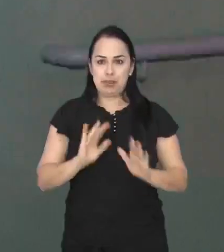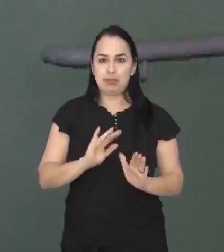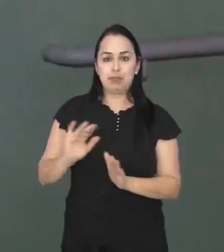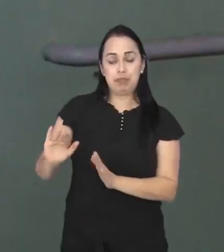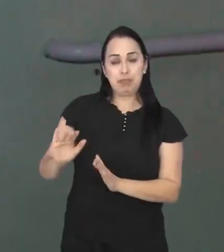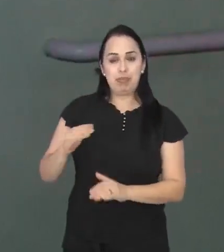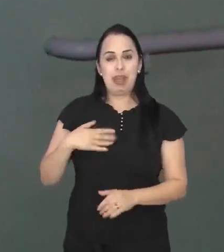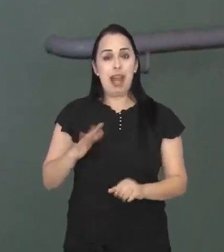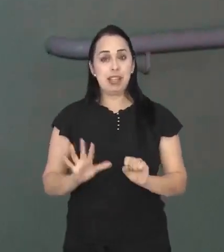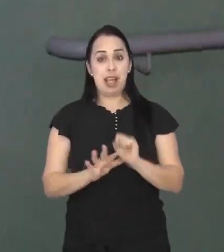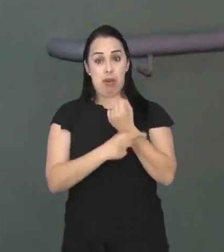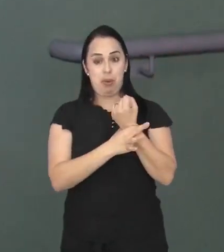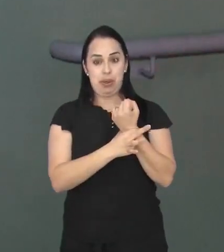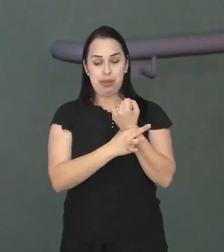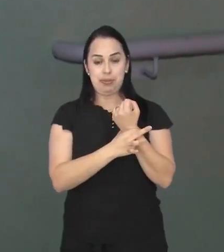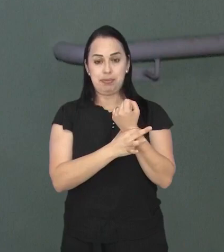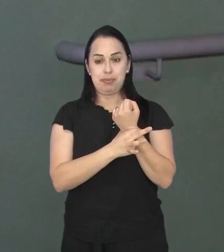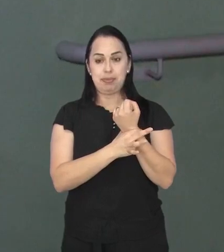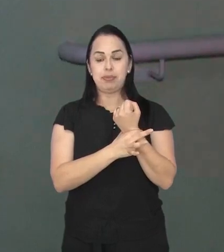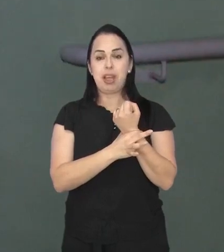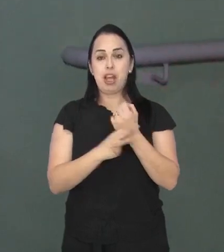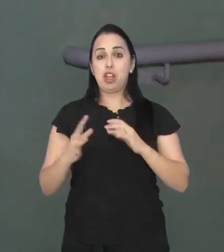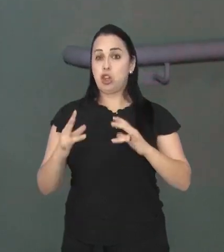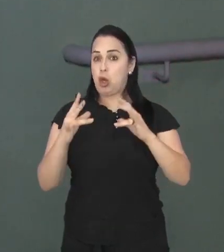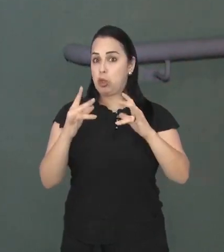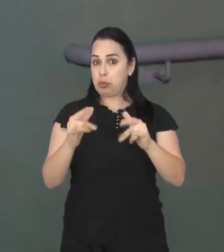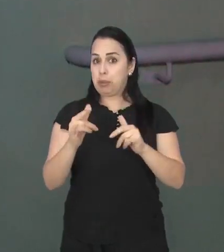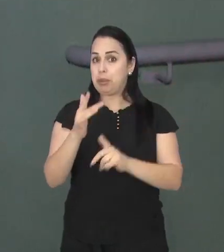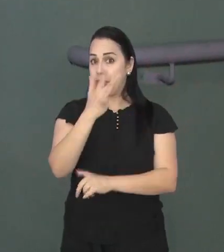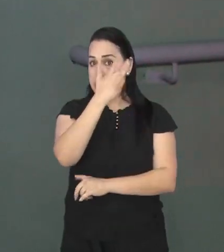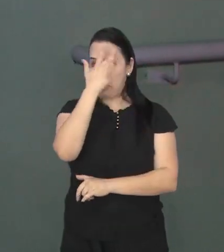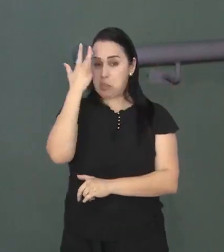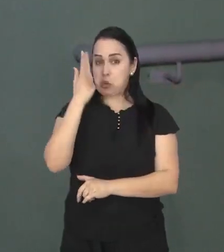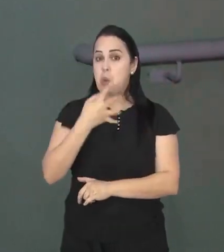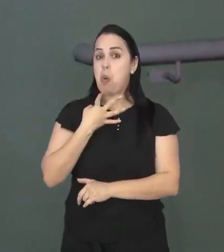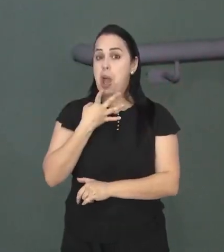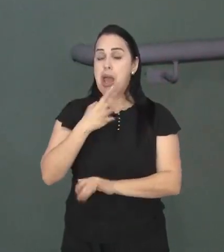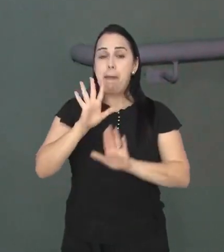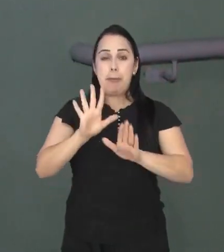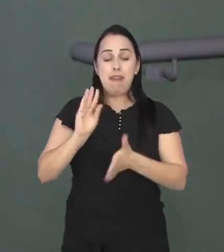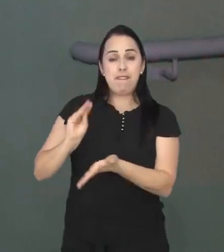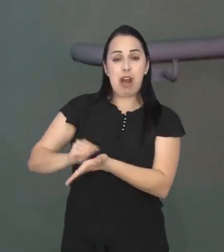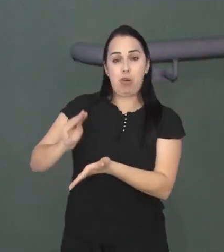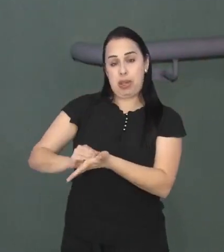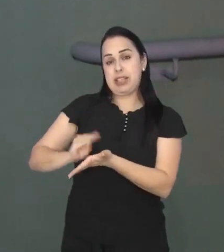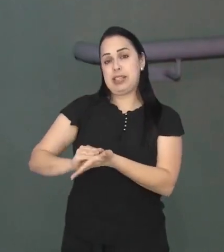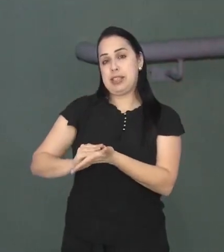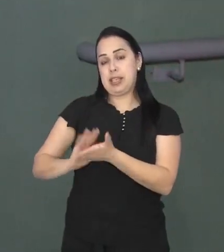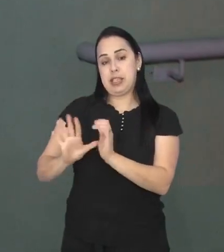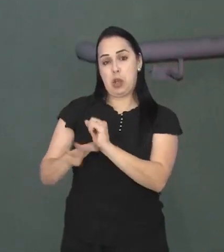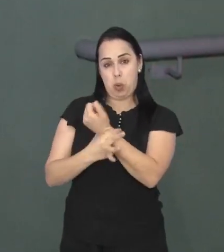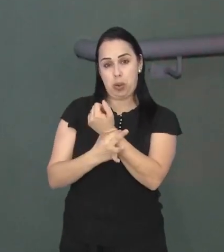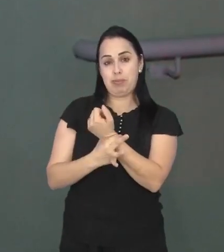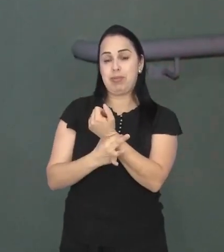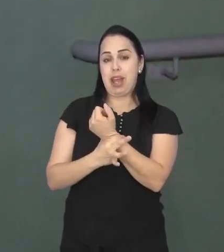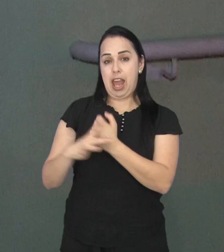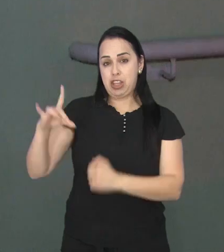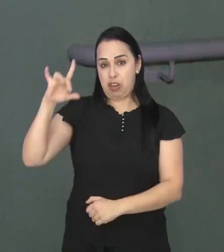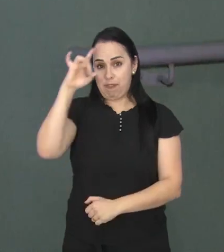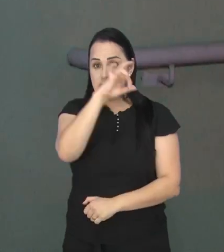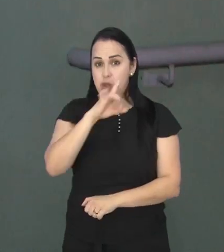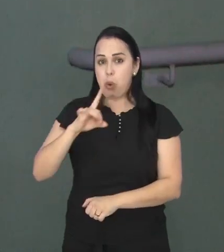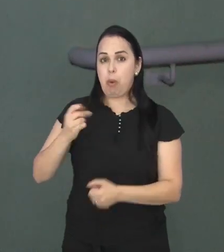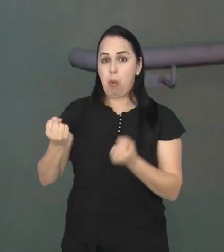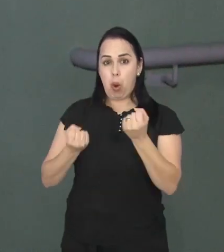receio. Eu acho que a segurança aqui é porque quase todo mundo é conhecido aqui no bairro e tudo, mas segurança mesmo é zero. É